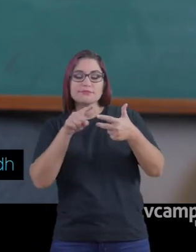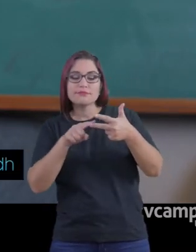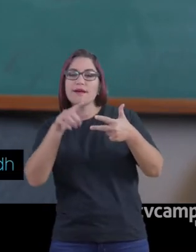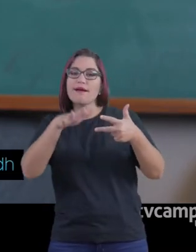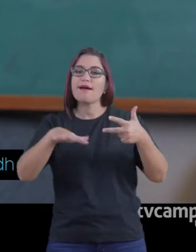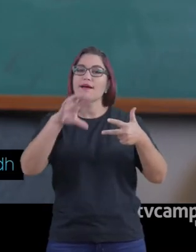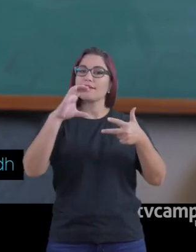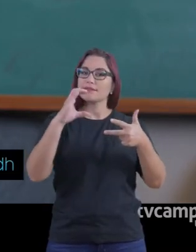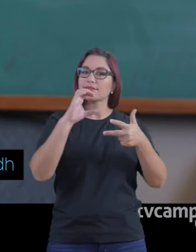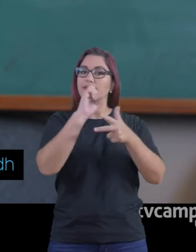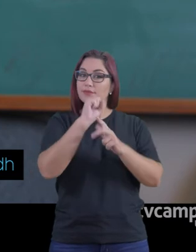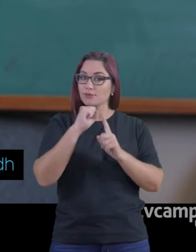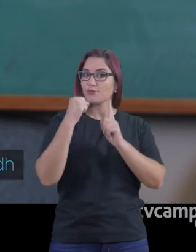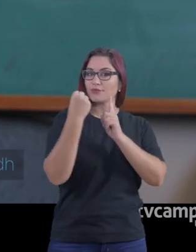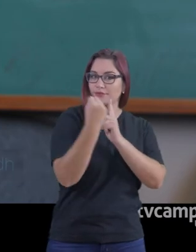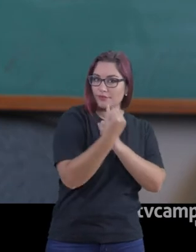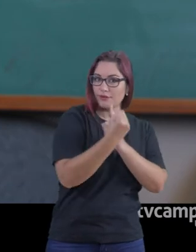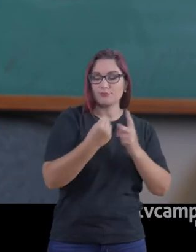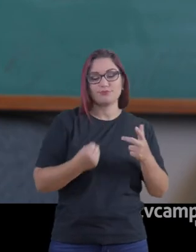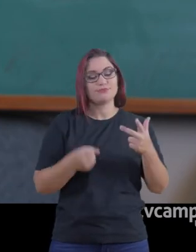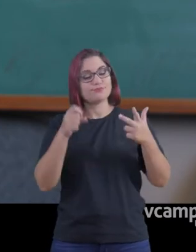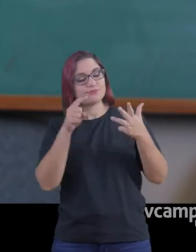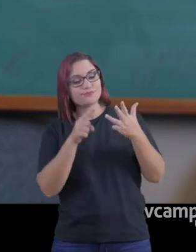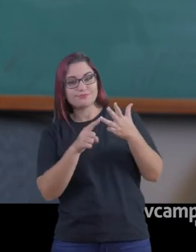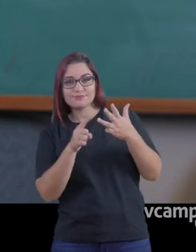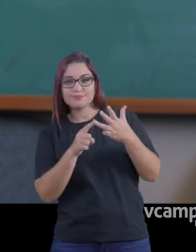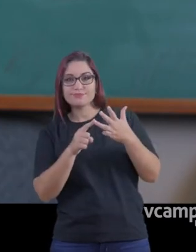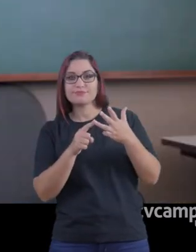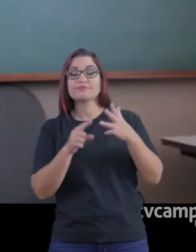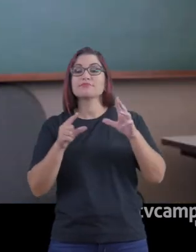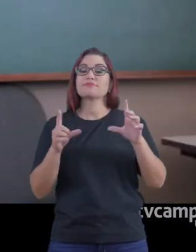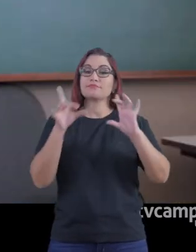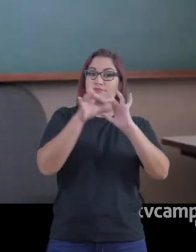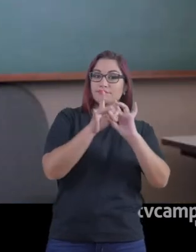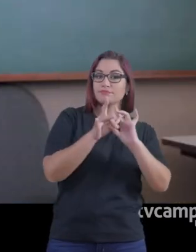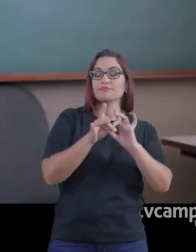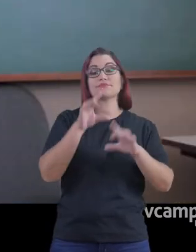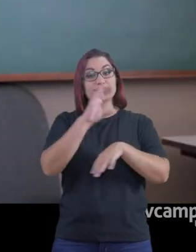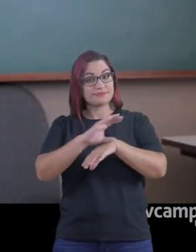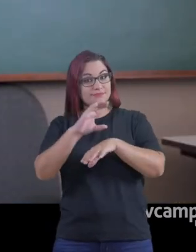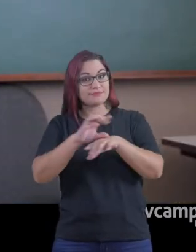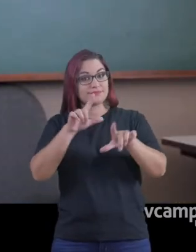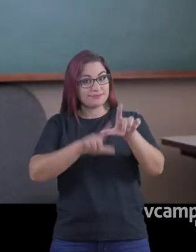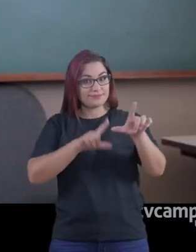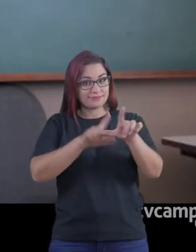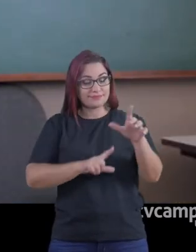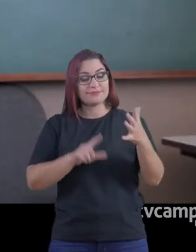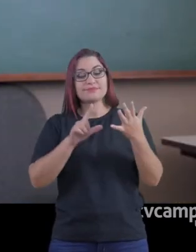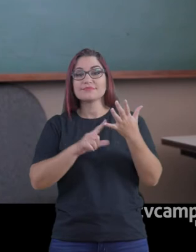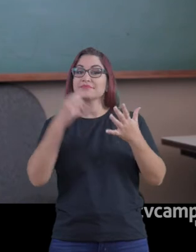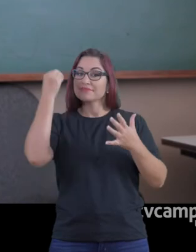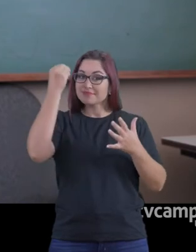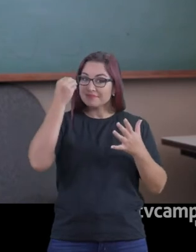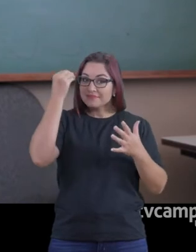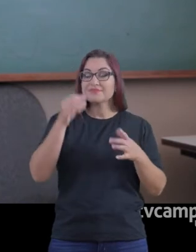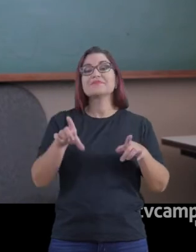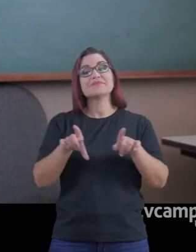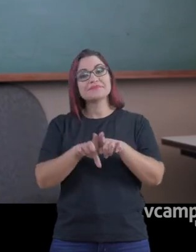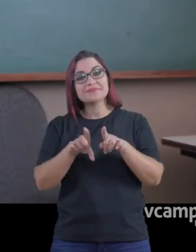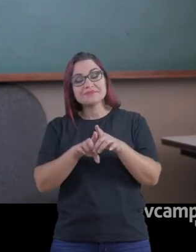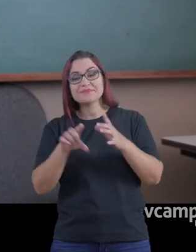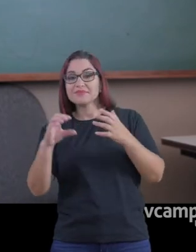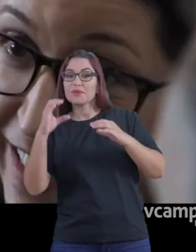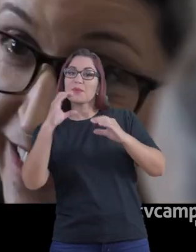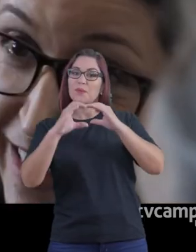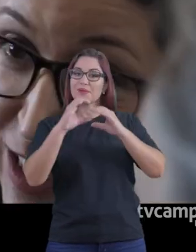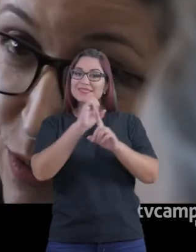duas linhas nas ciências sociais, uma linha vinculada ao curso de letras, outra a psicologia e também a comunicação social, que é a linha